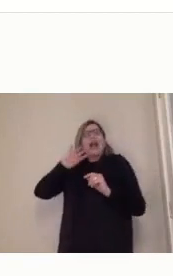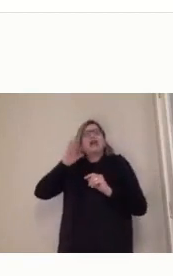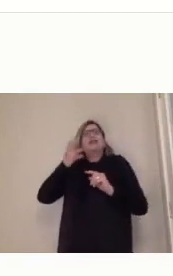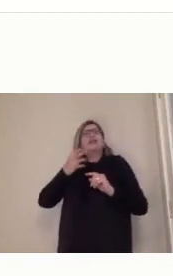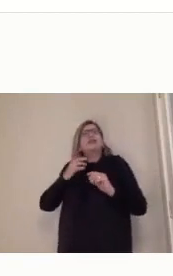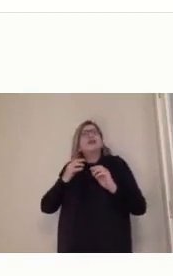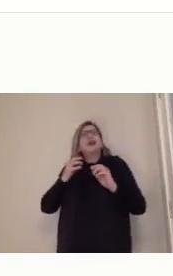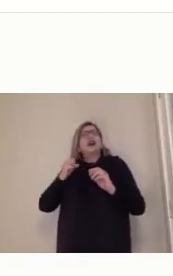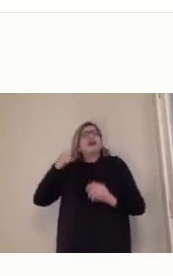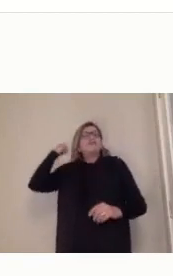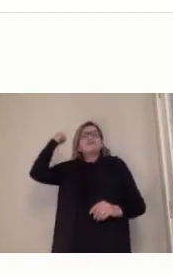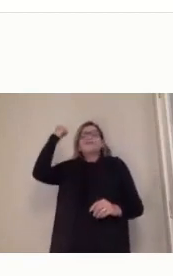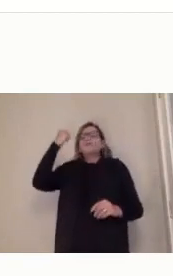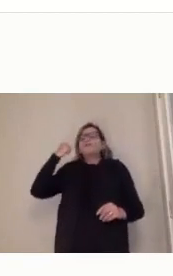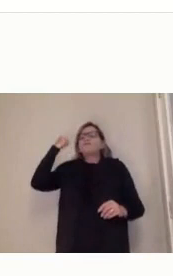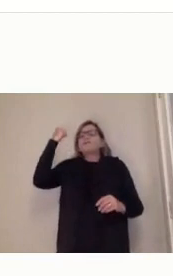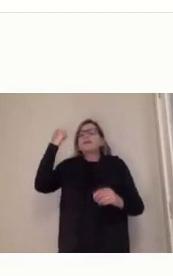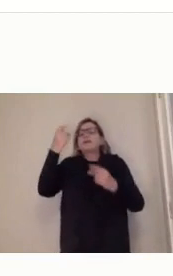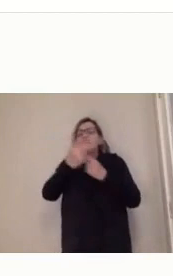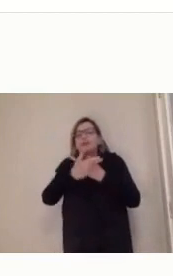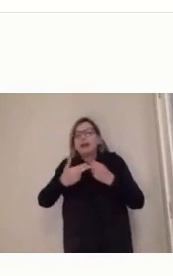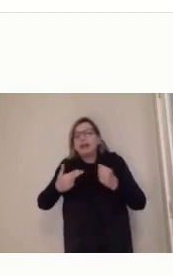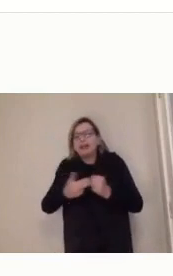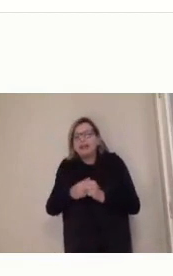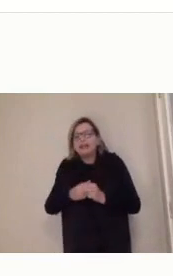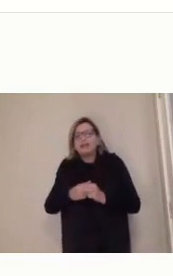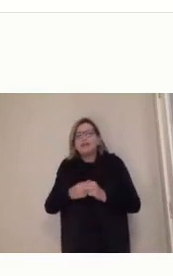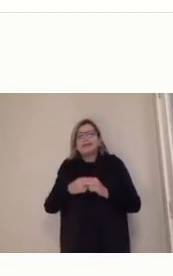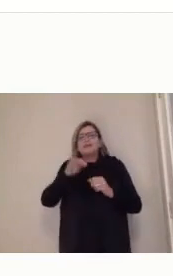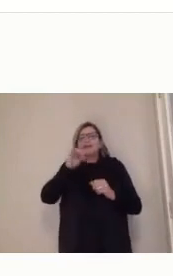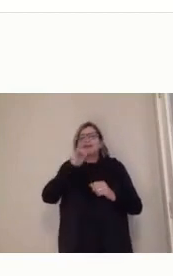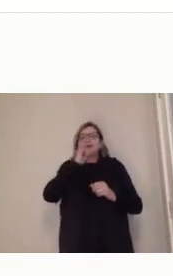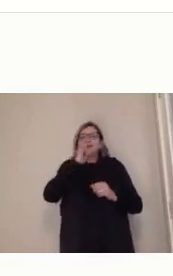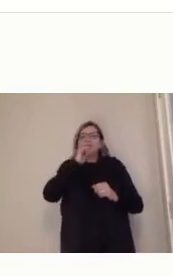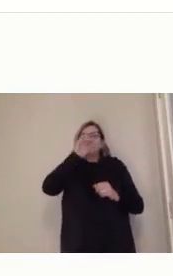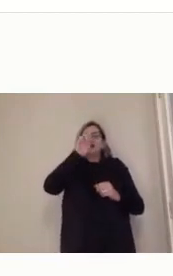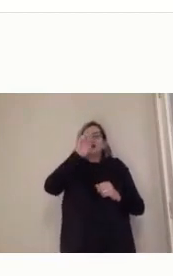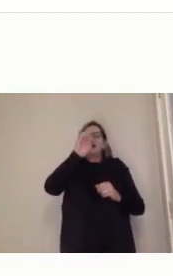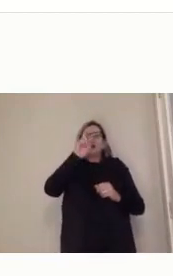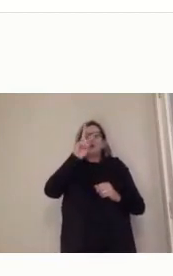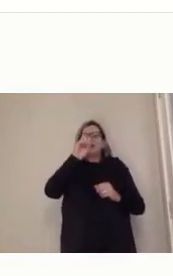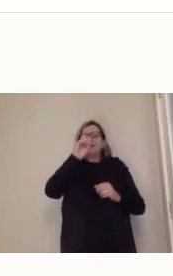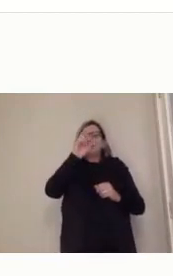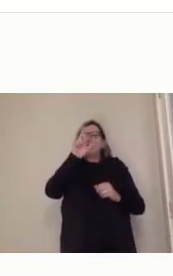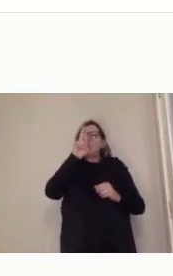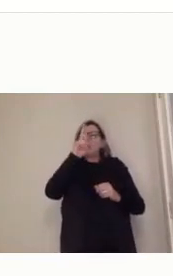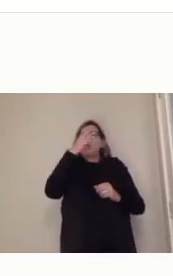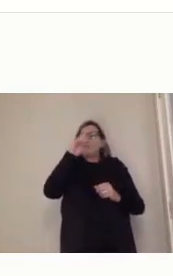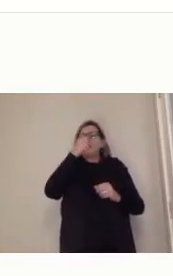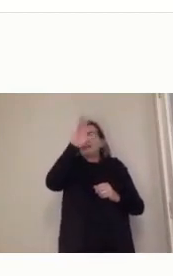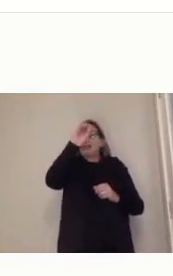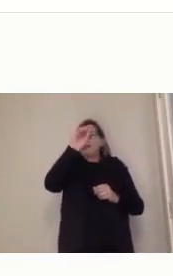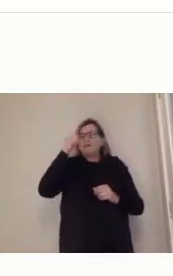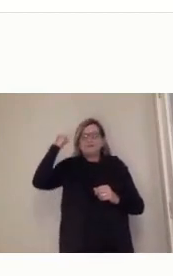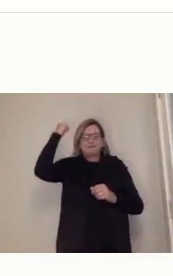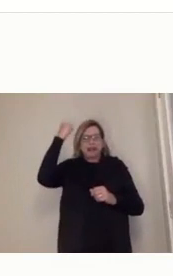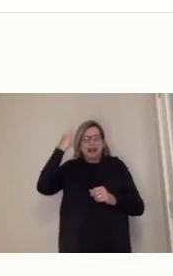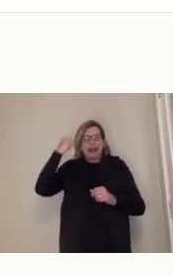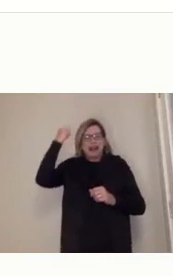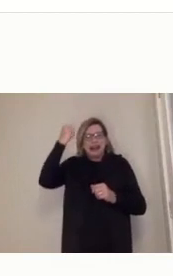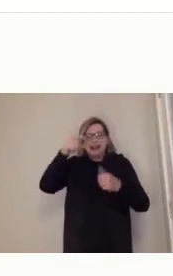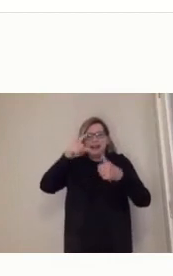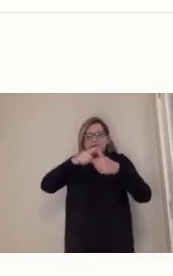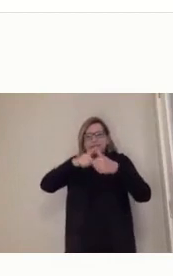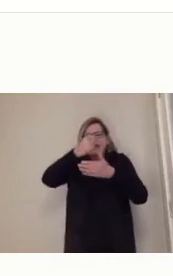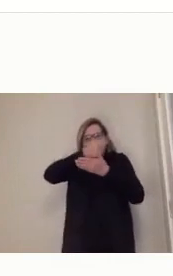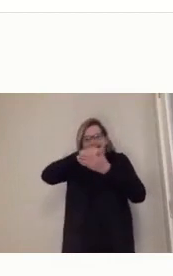escrever, foi uma revolução. A segunda revolução que a gente teve foi a revolução da imprensa, né? Quando a imprensa surgiu, né? E é isso que